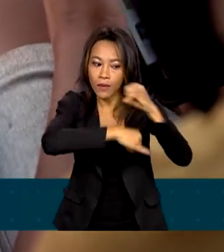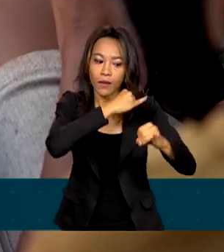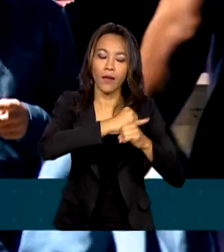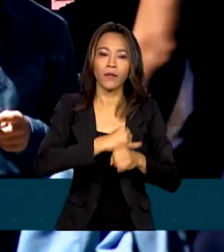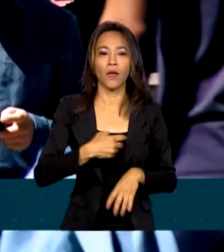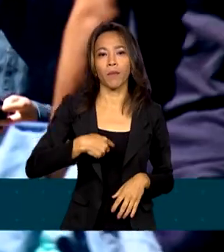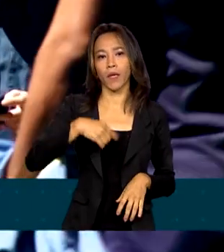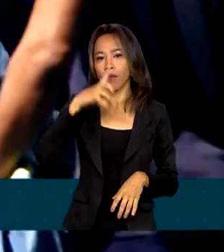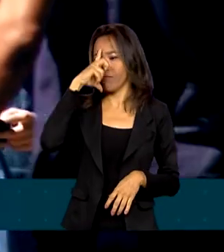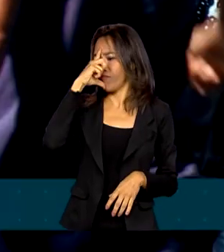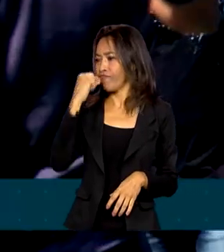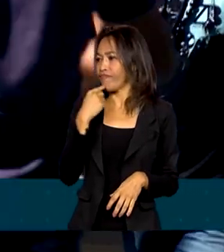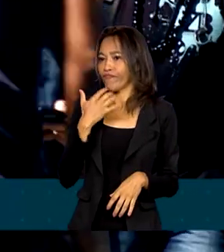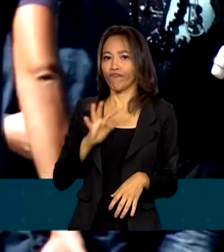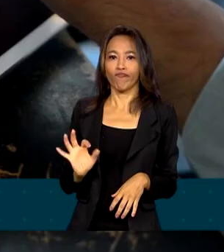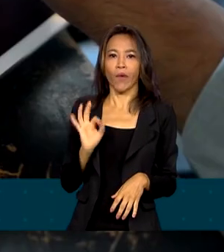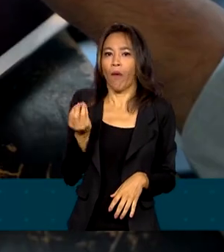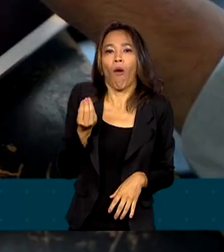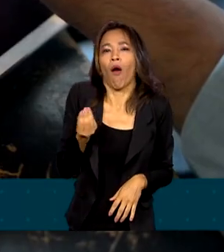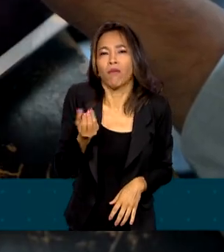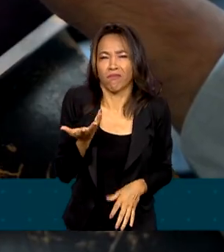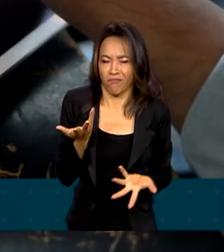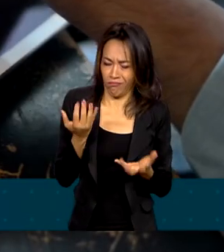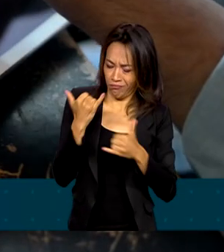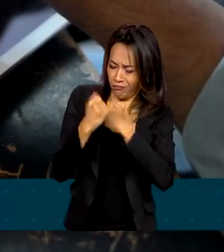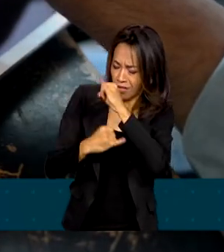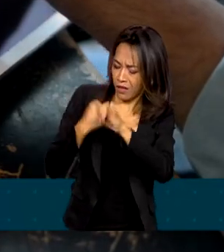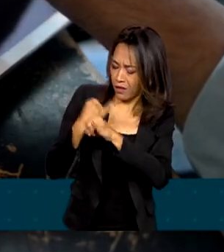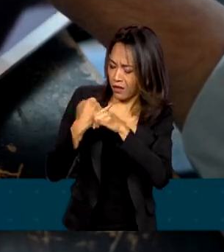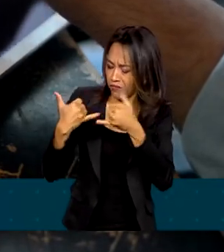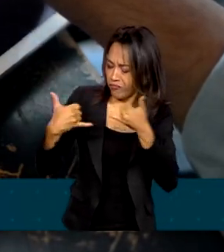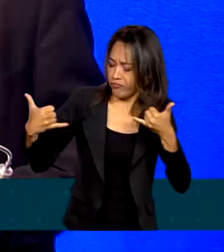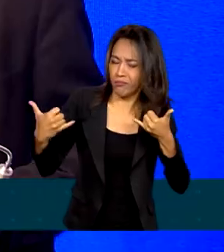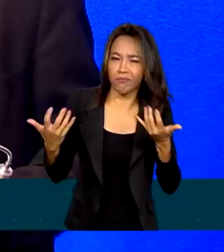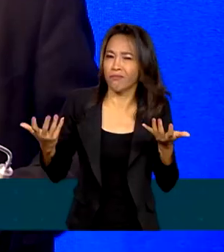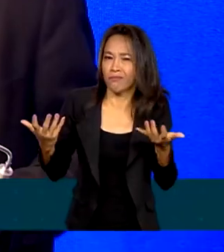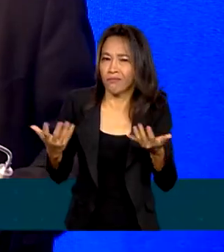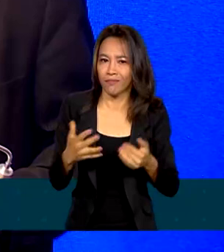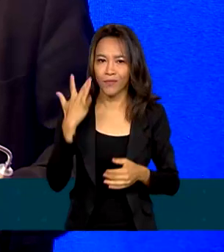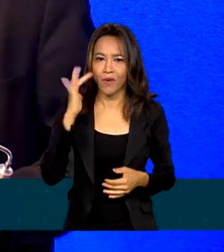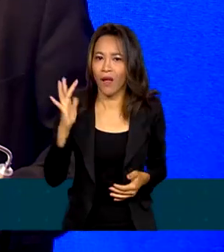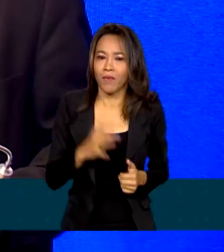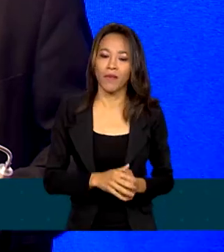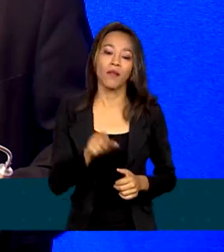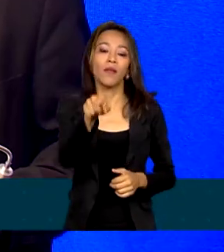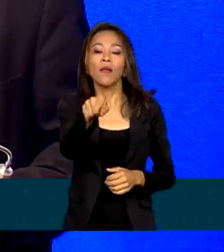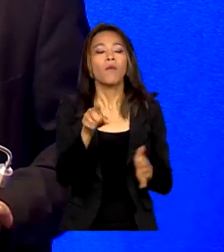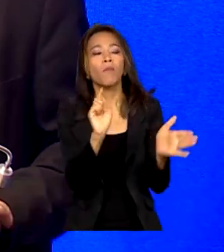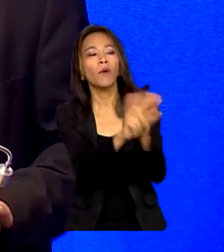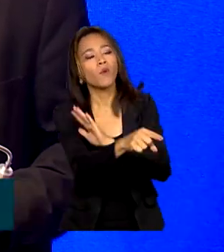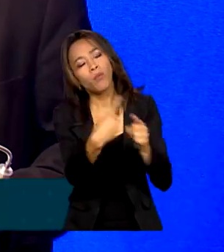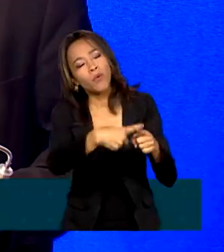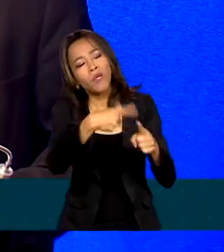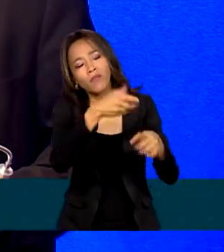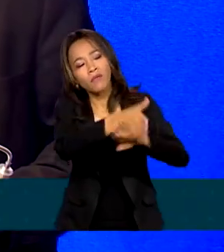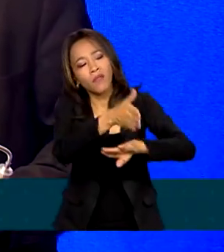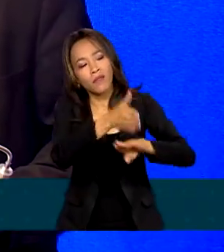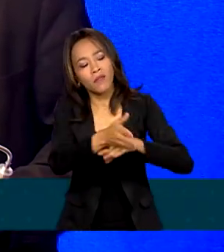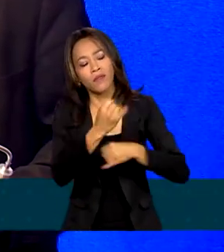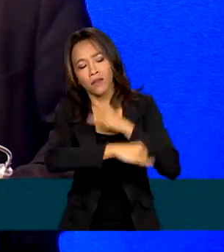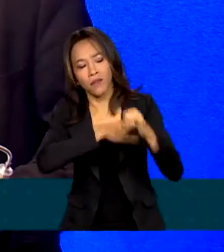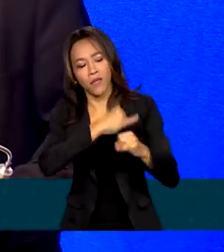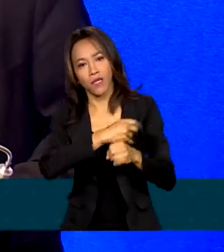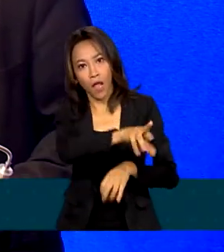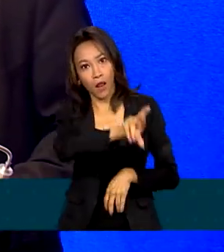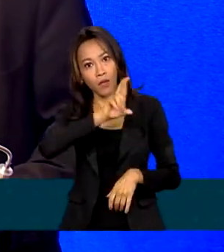desconhecimento sobre o funcionamento da rede mundial de computadores. Quando perguntado por que não tem acesso à internet, a pessoa responde